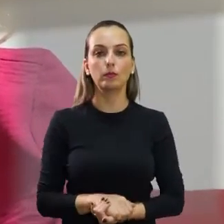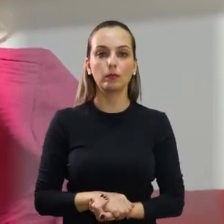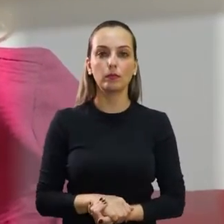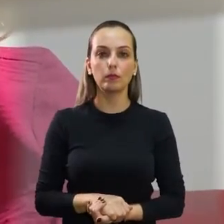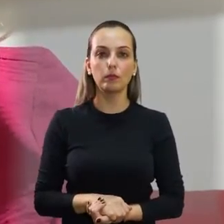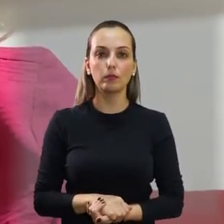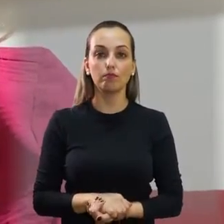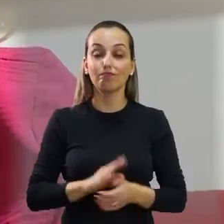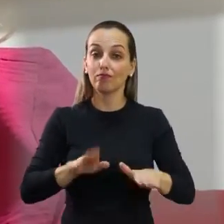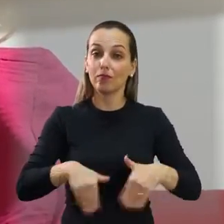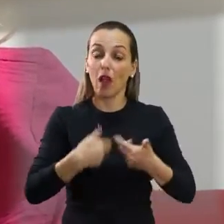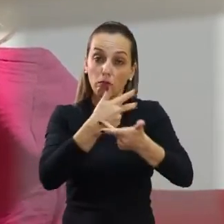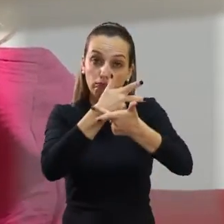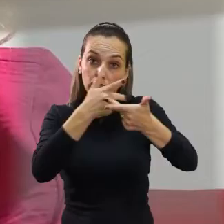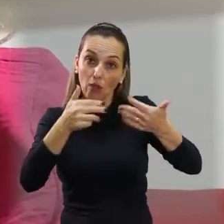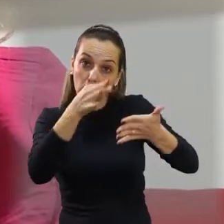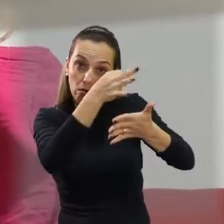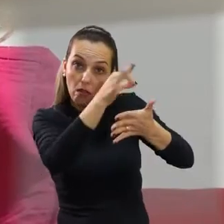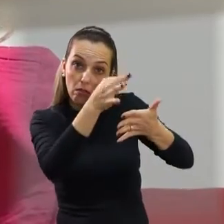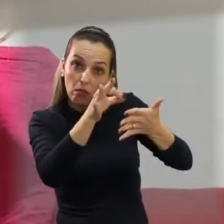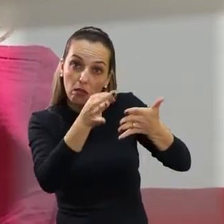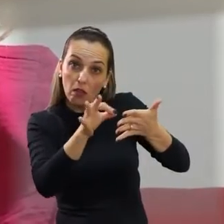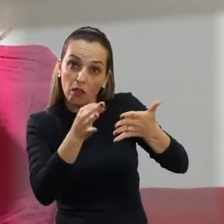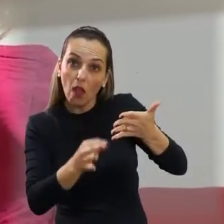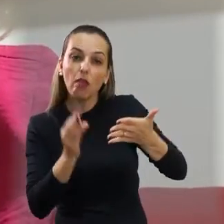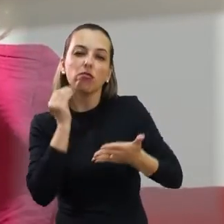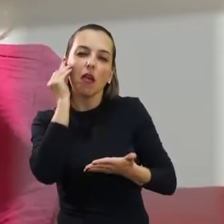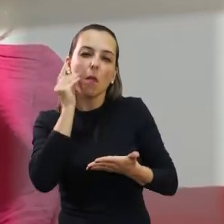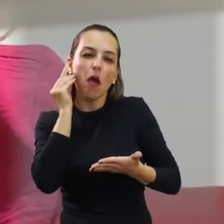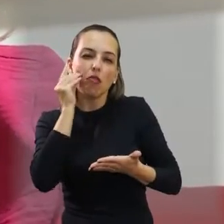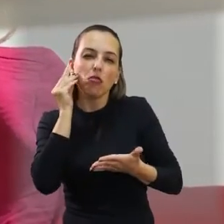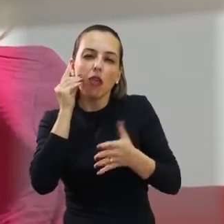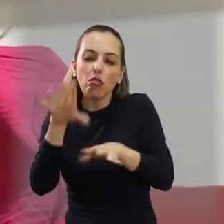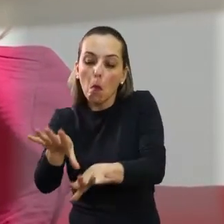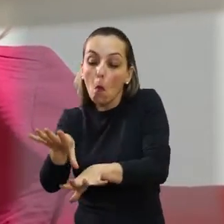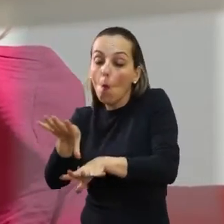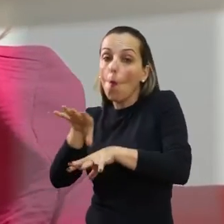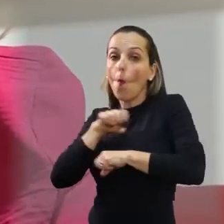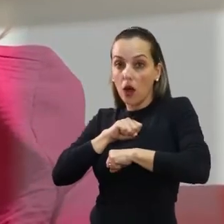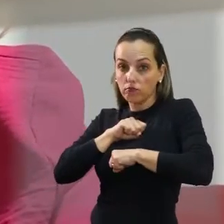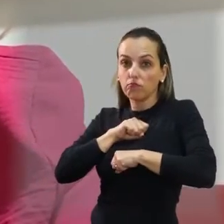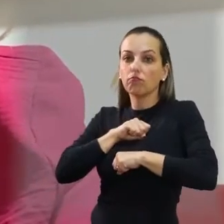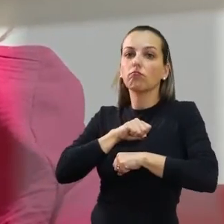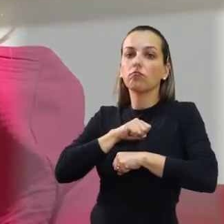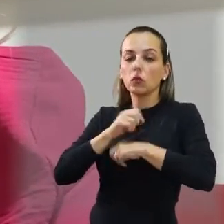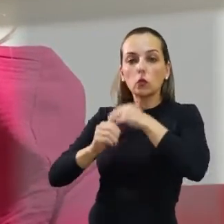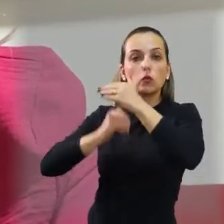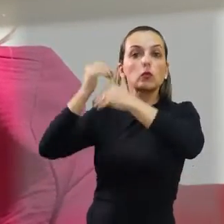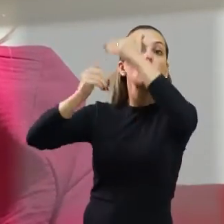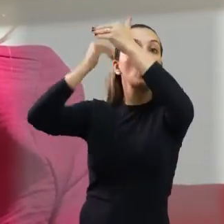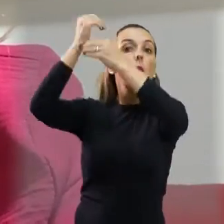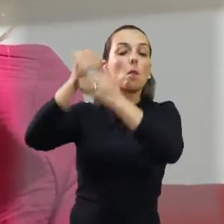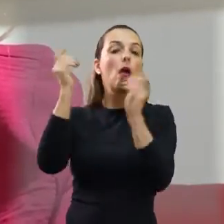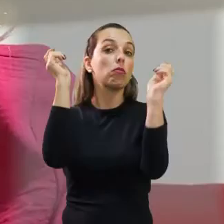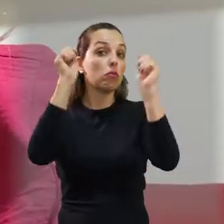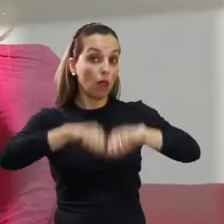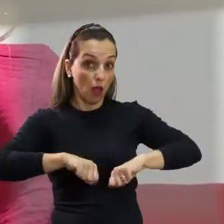E todas essas situações, em geral, elas são ricas em experiências sociais